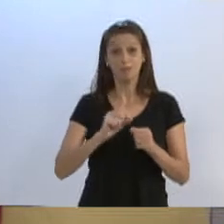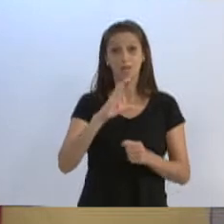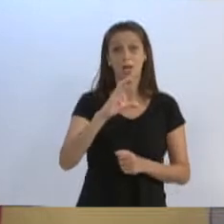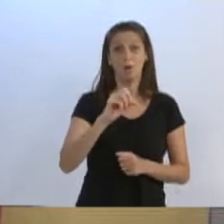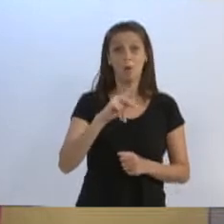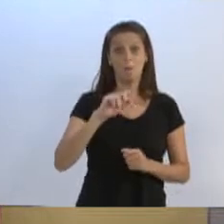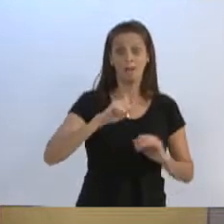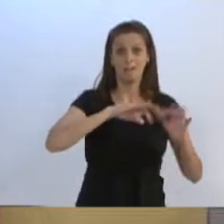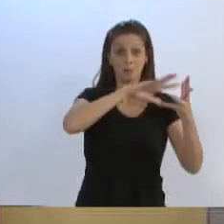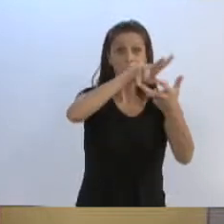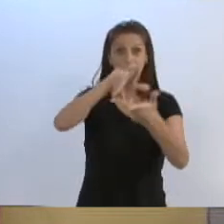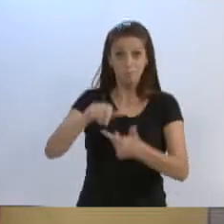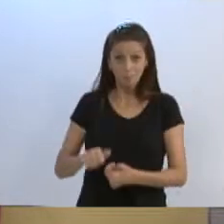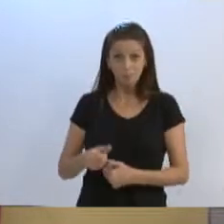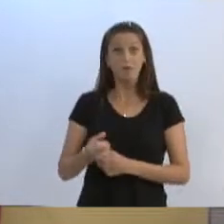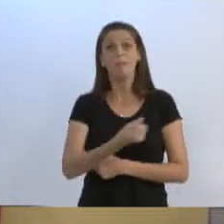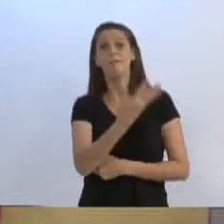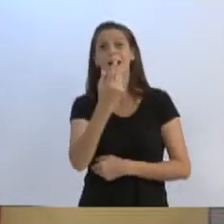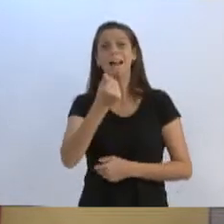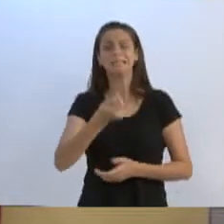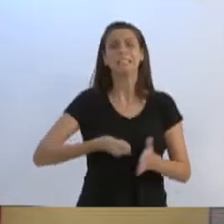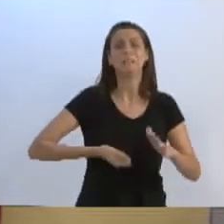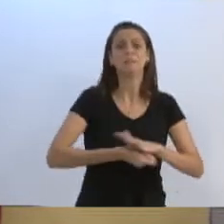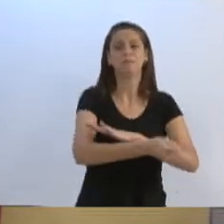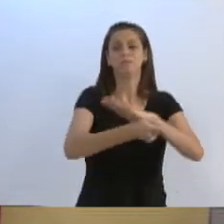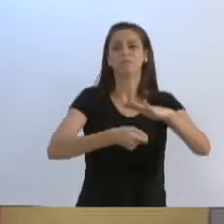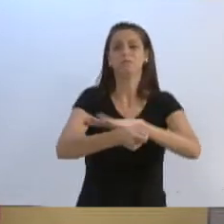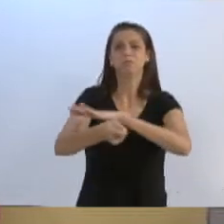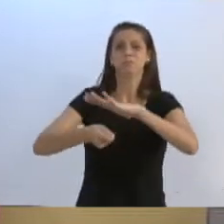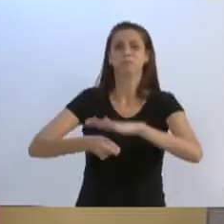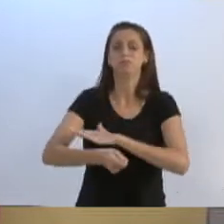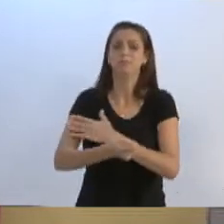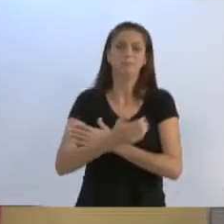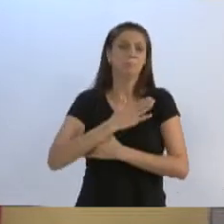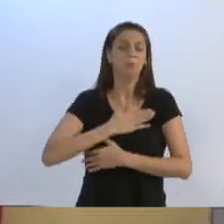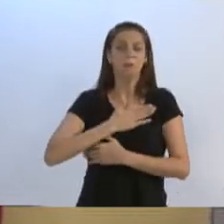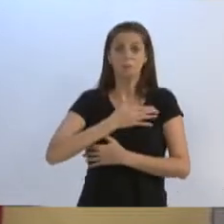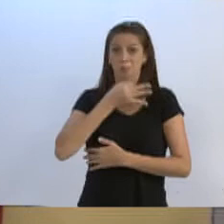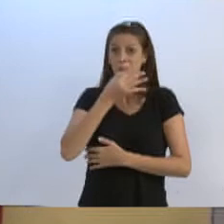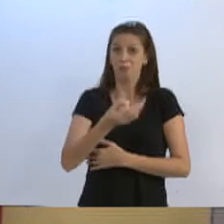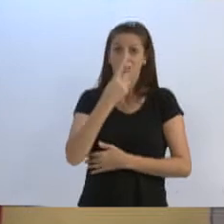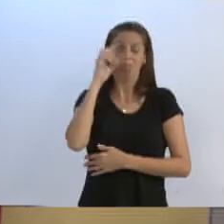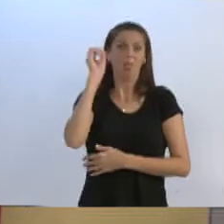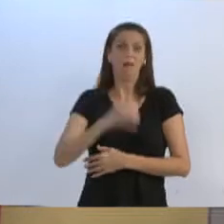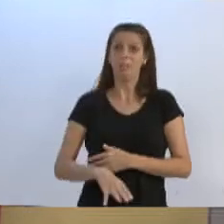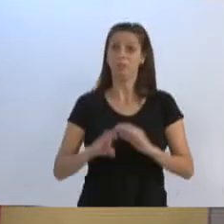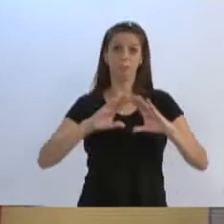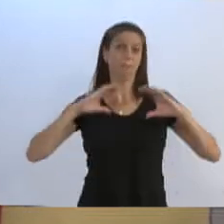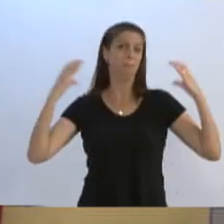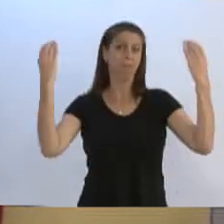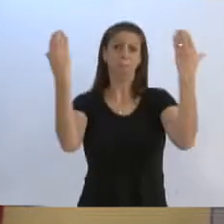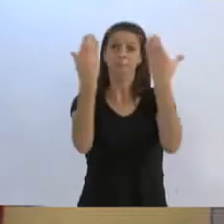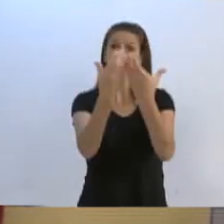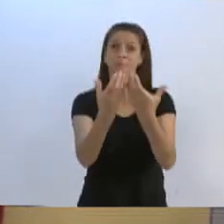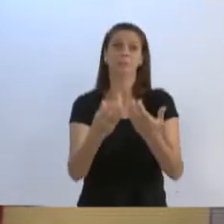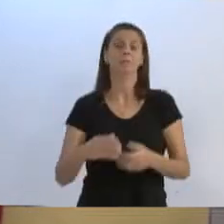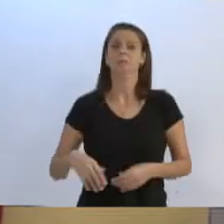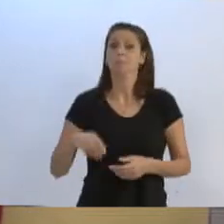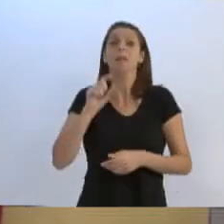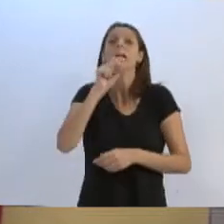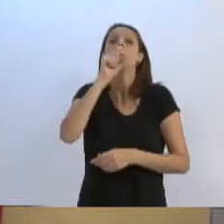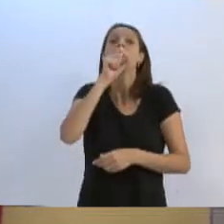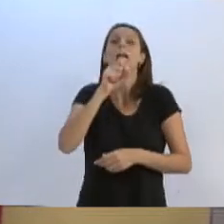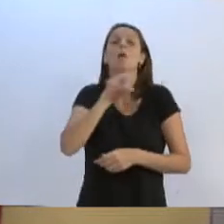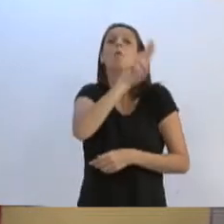aquele monte de dinheiro estava sendo jogado lá naqueles estádios que estão servindo hoje de casa para passarinho, para